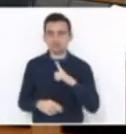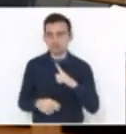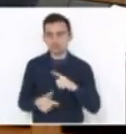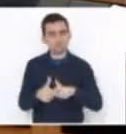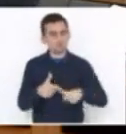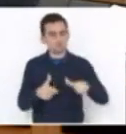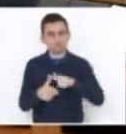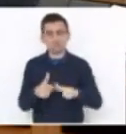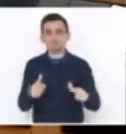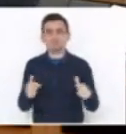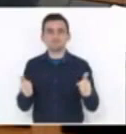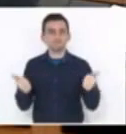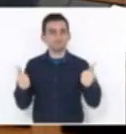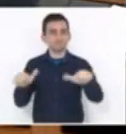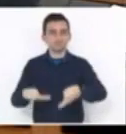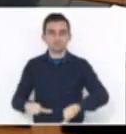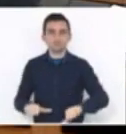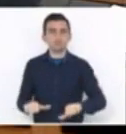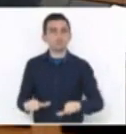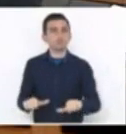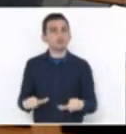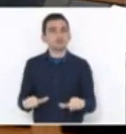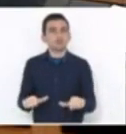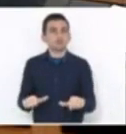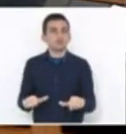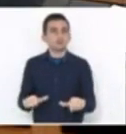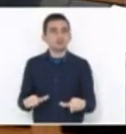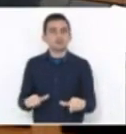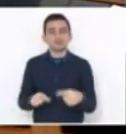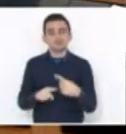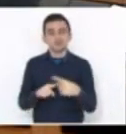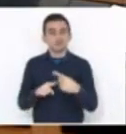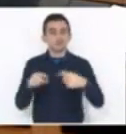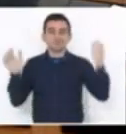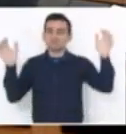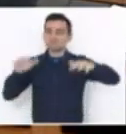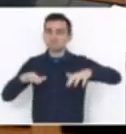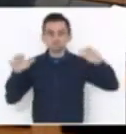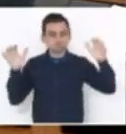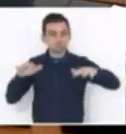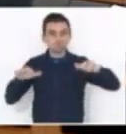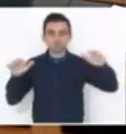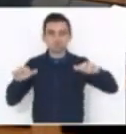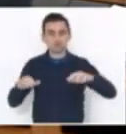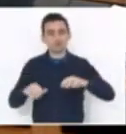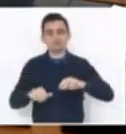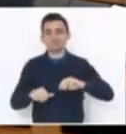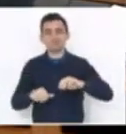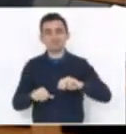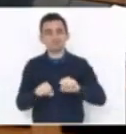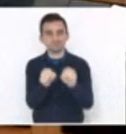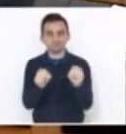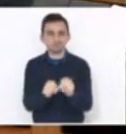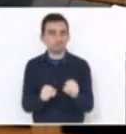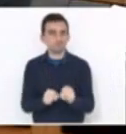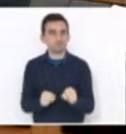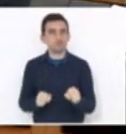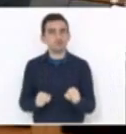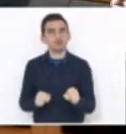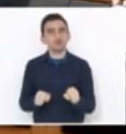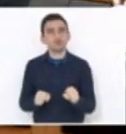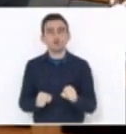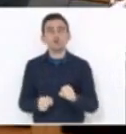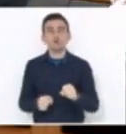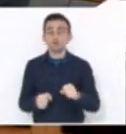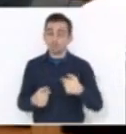precários, em função das chuvas que nós tivemos. Espero que o governo federal